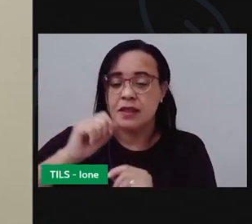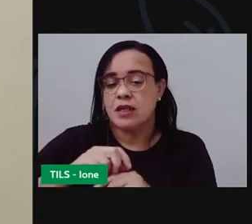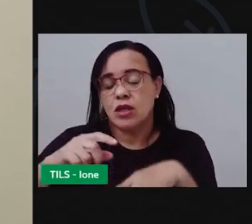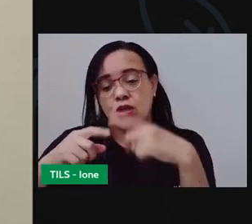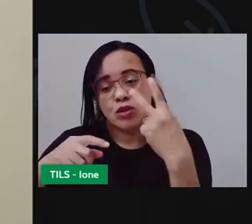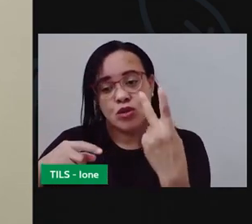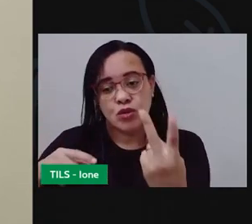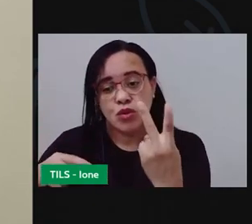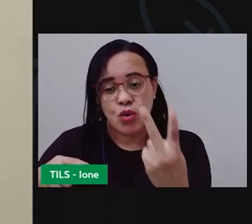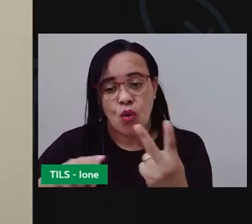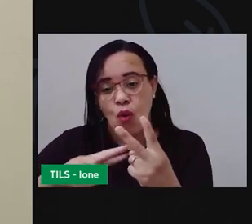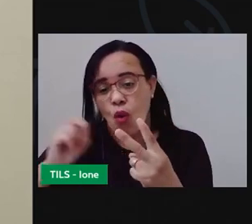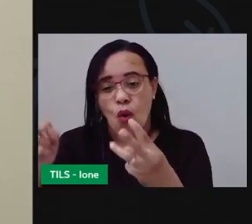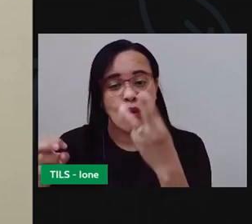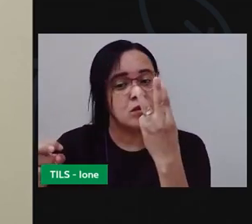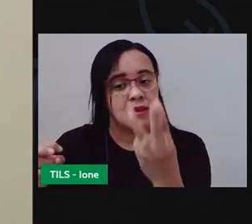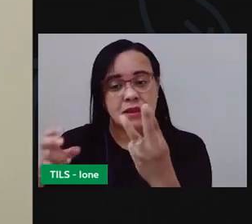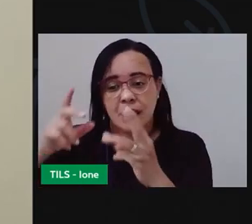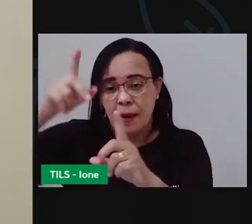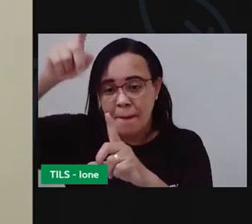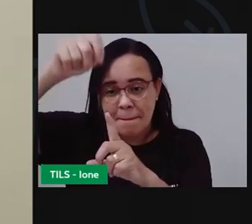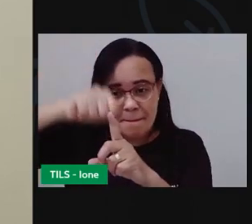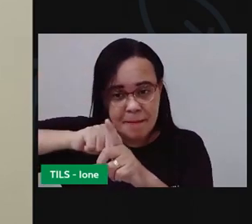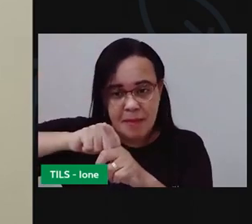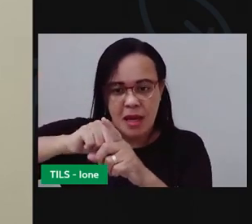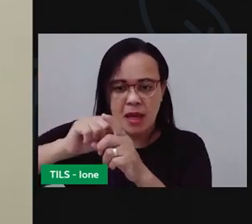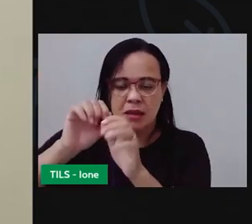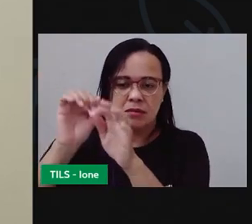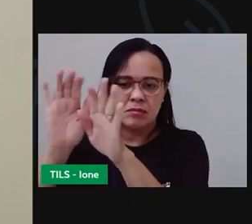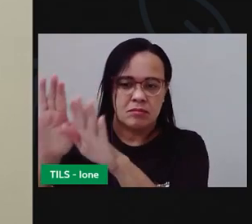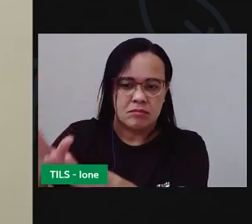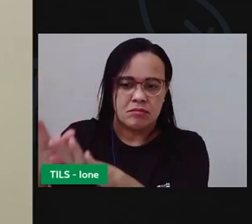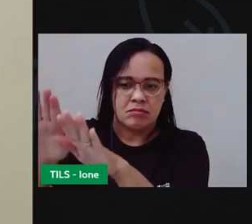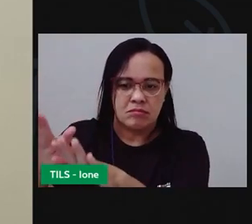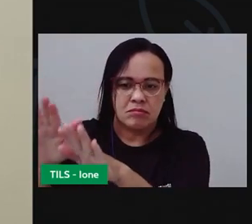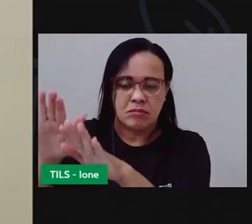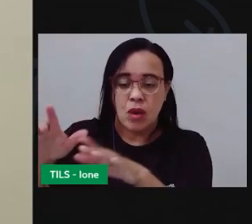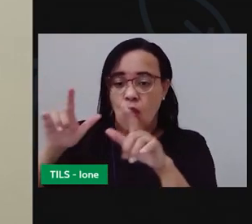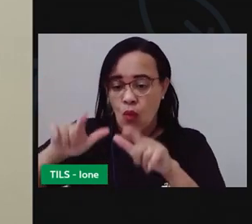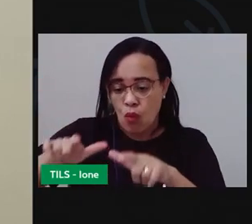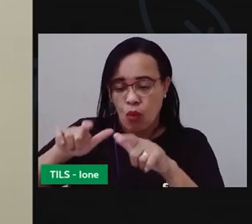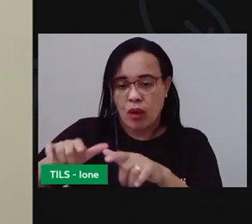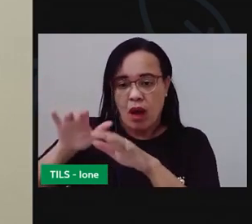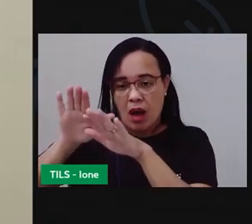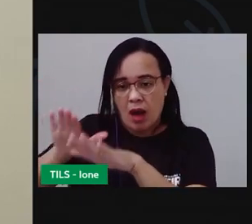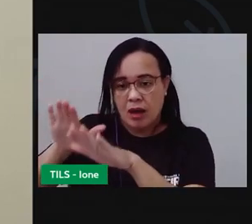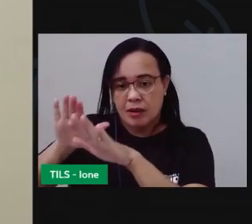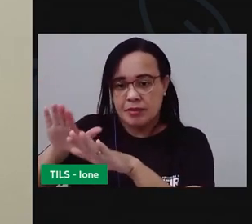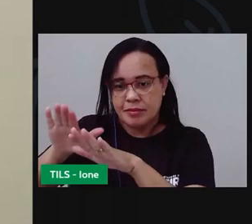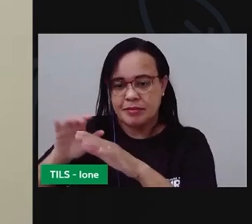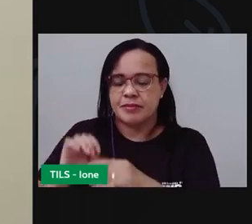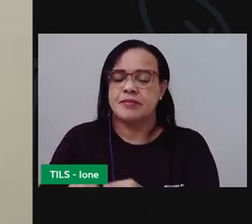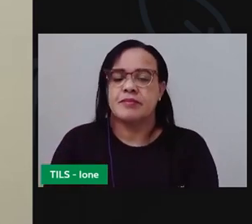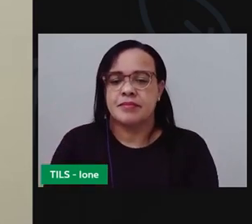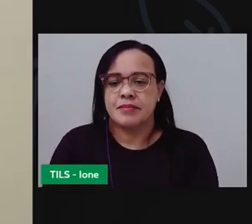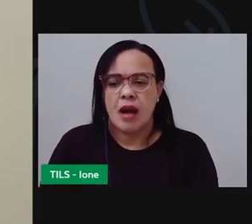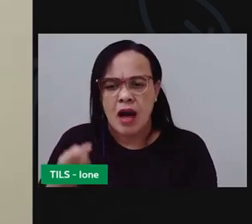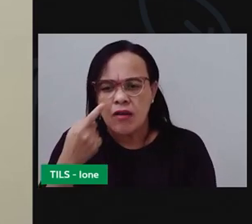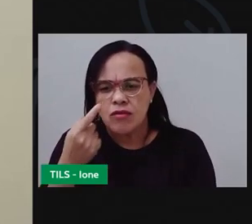dois a três meses tá em algum local aí da sua casa nesse período você vai